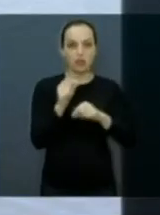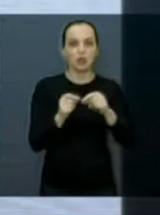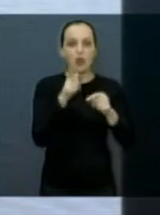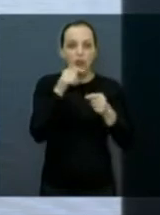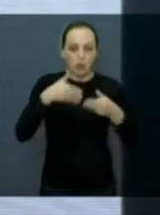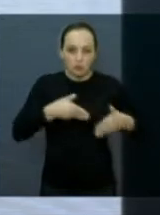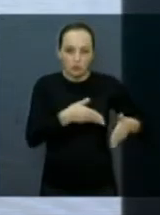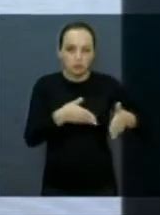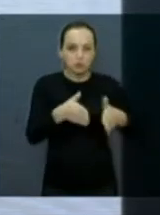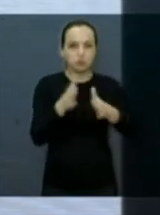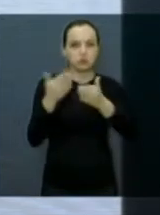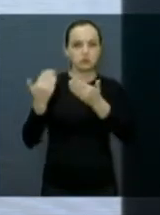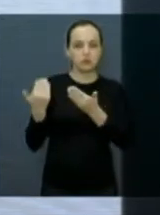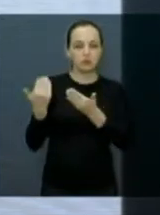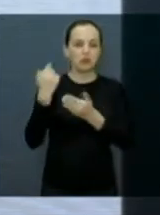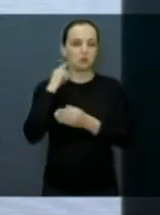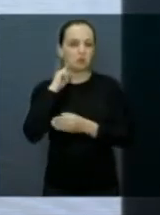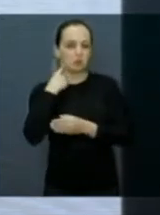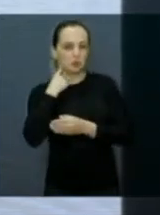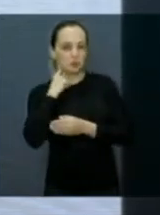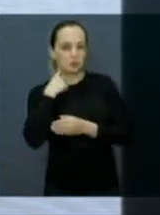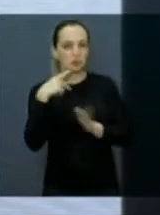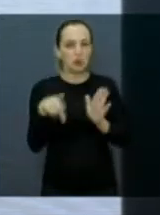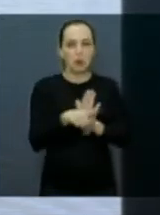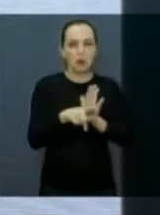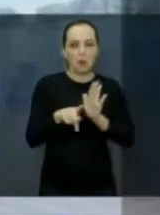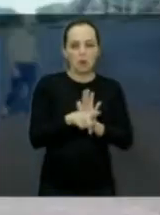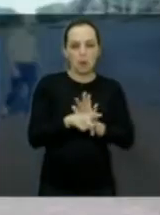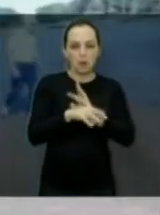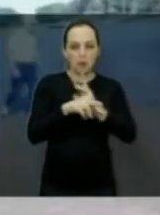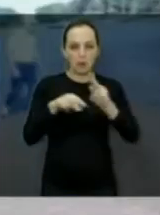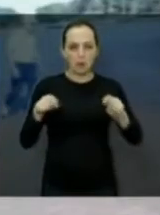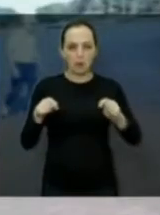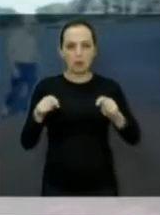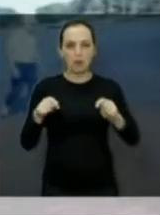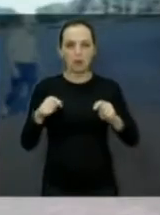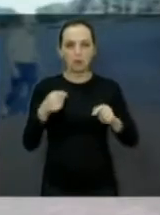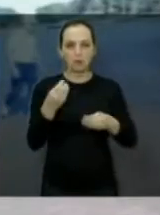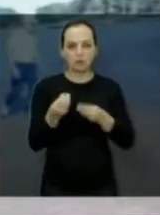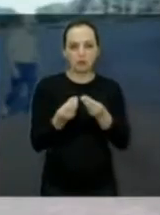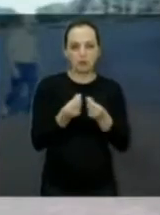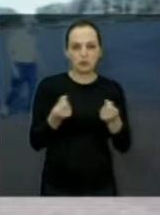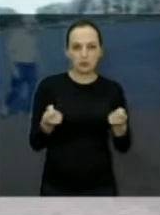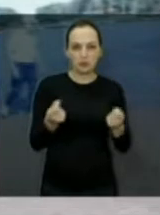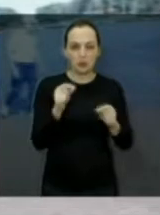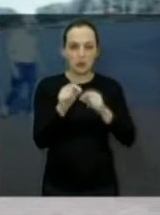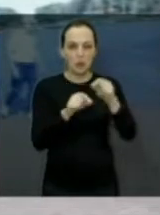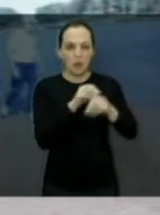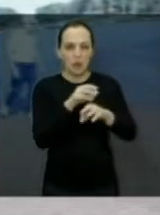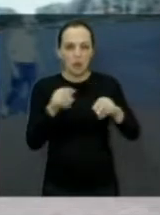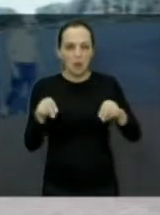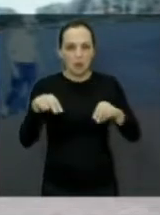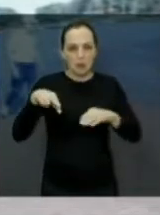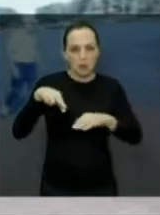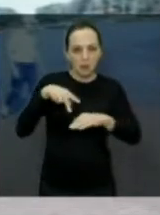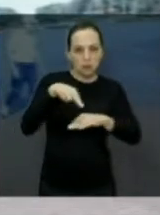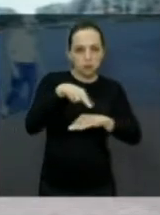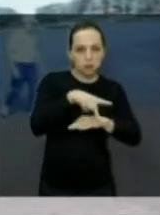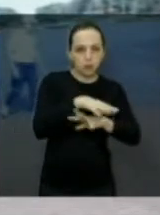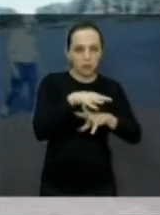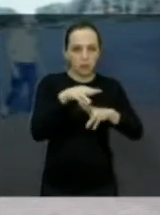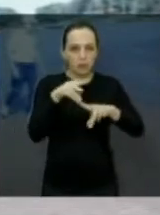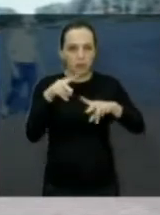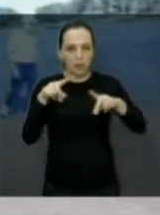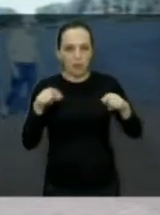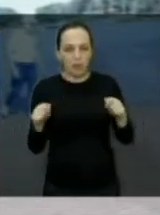represa assoreada, cheio de areia, pode passar. Aí a gente praticamente andando em cima da represa, isso aí era